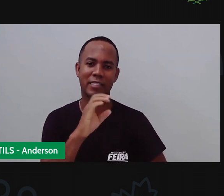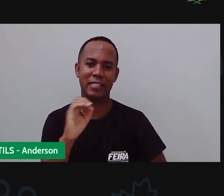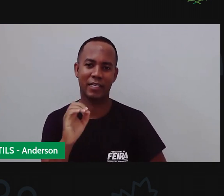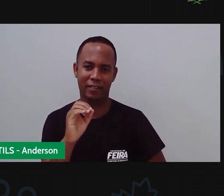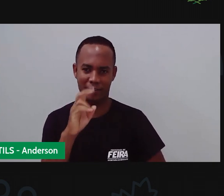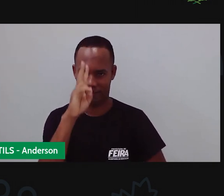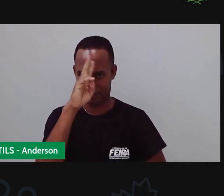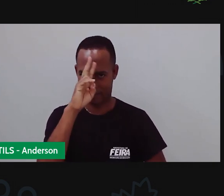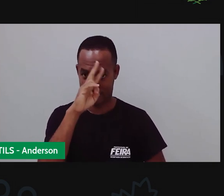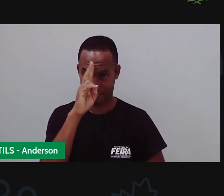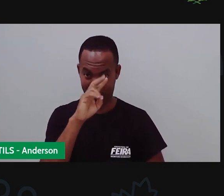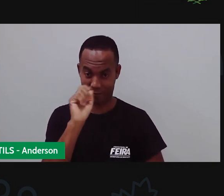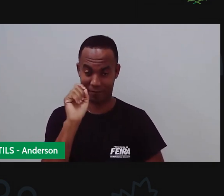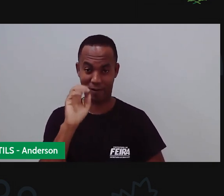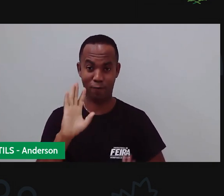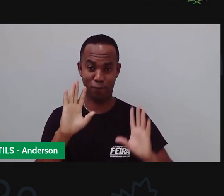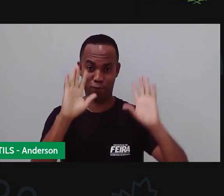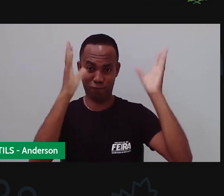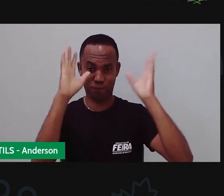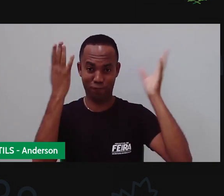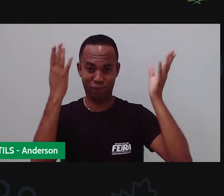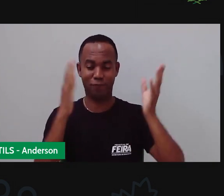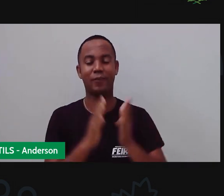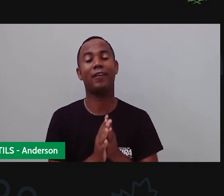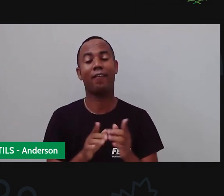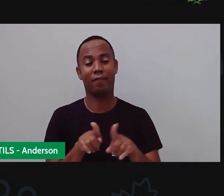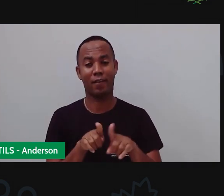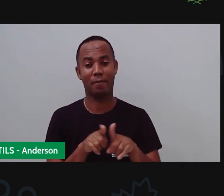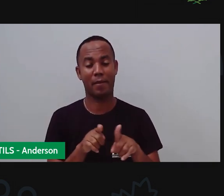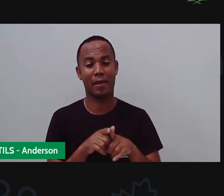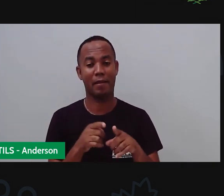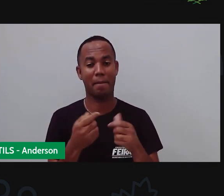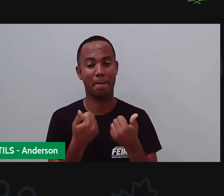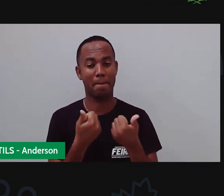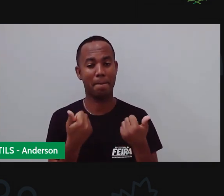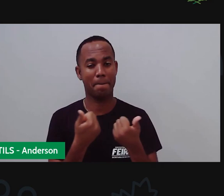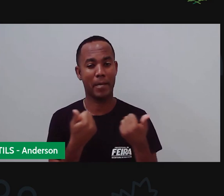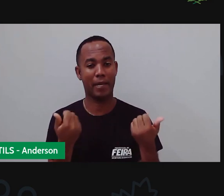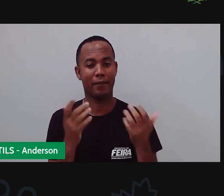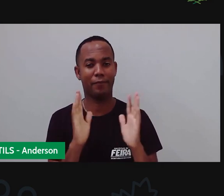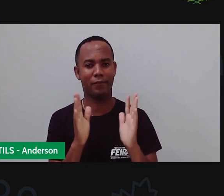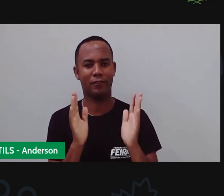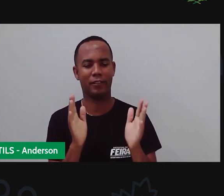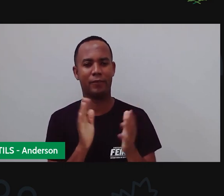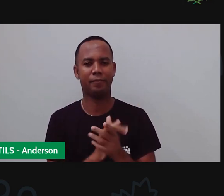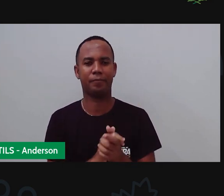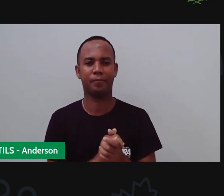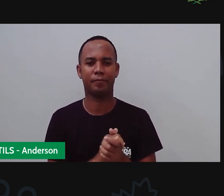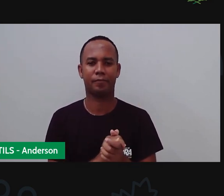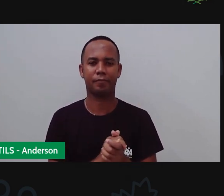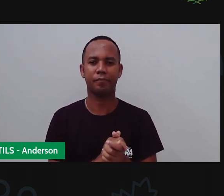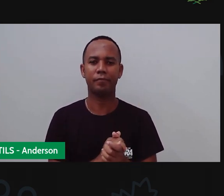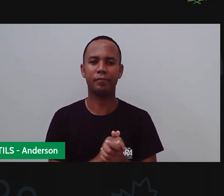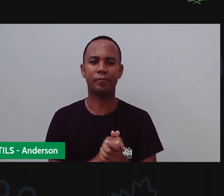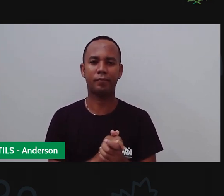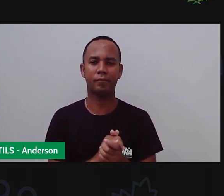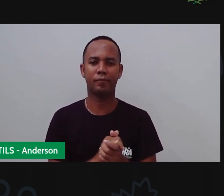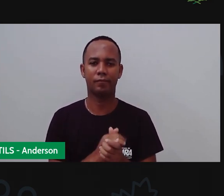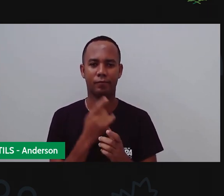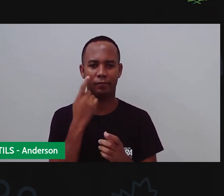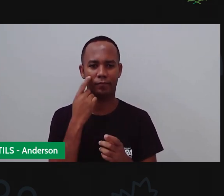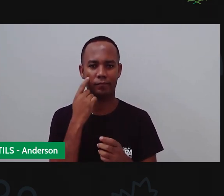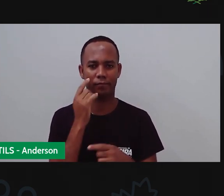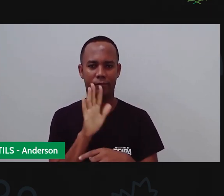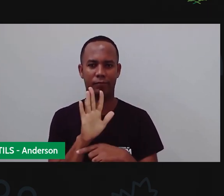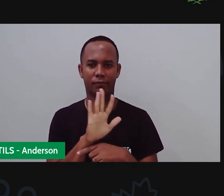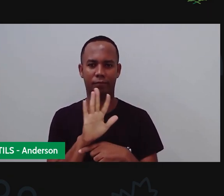comemorar? Pois é, estamos perto, mais perto do que longe. Vamos lá, deixa pra colocar o slide aqui